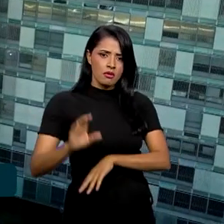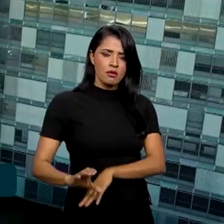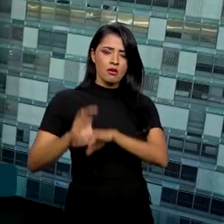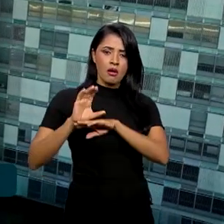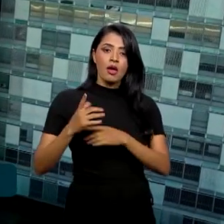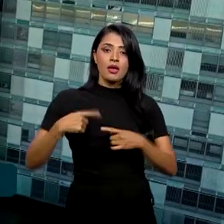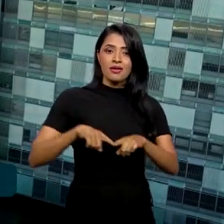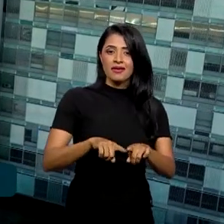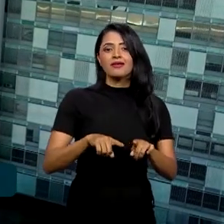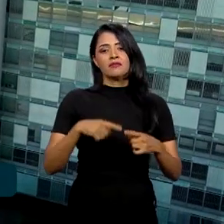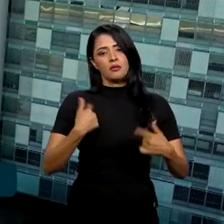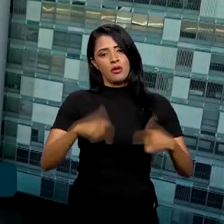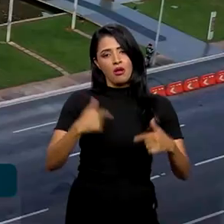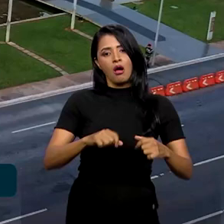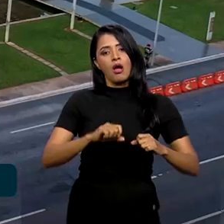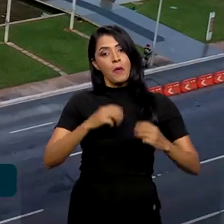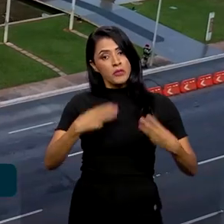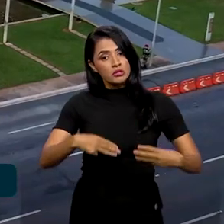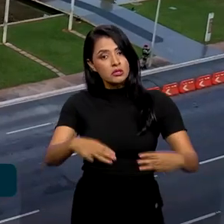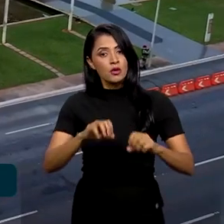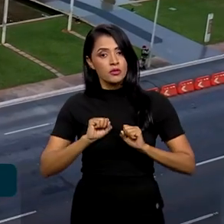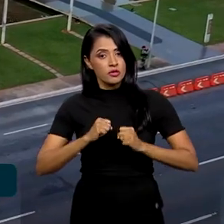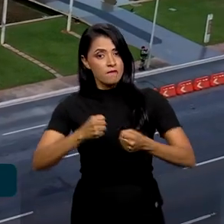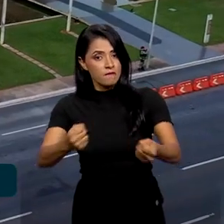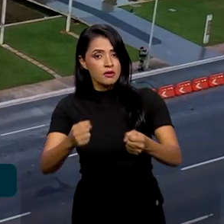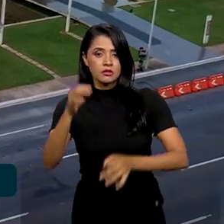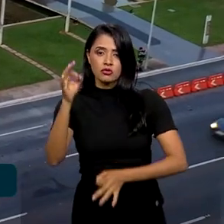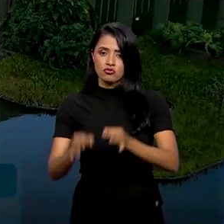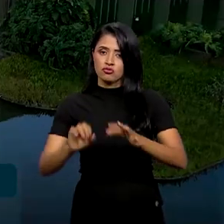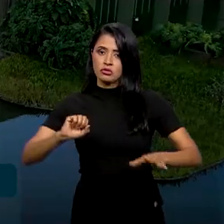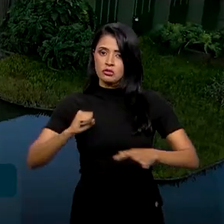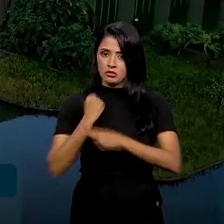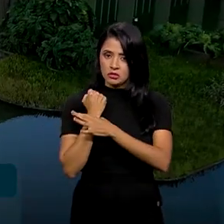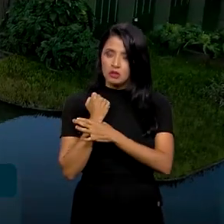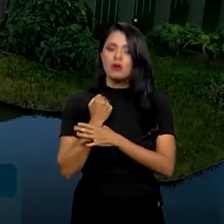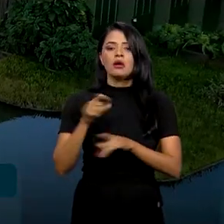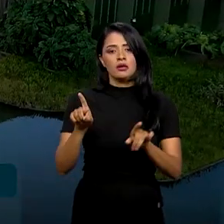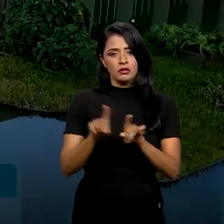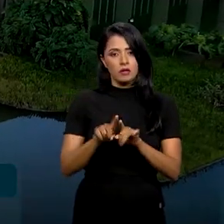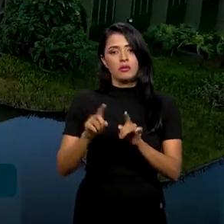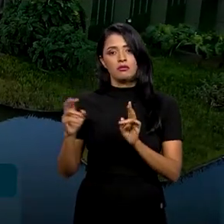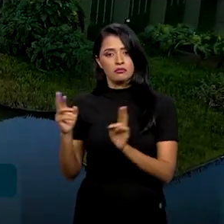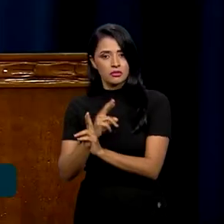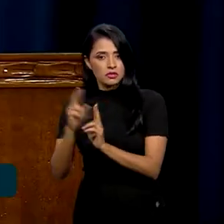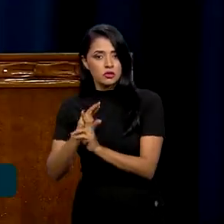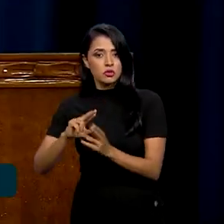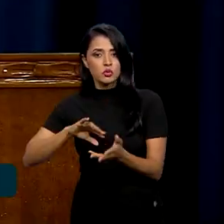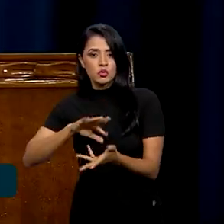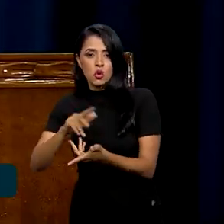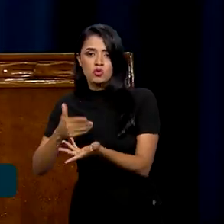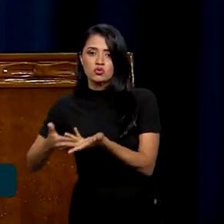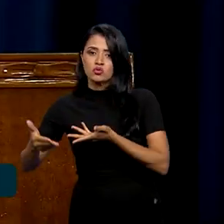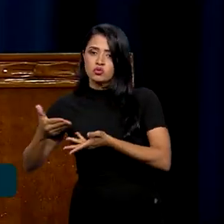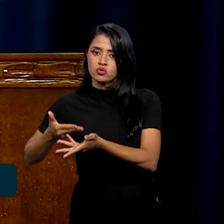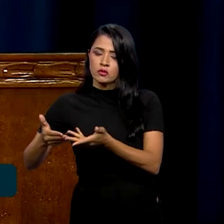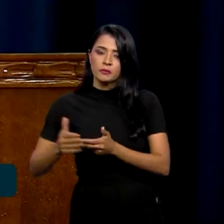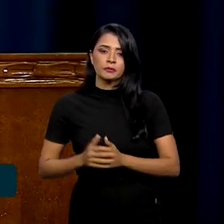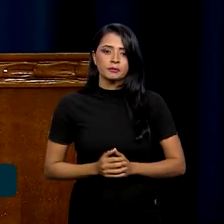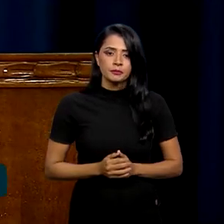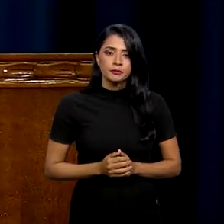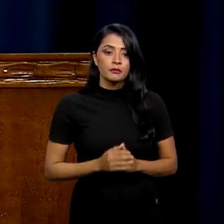em parceria com os Ministérios da Defesa, da Justiça e Segurança Pública e das Relações Exteriores. Neste mundo mais